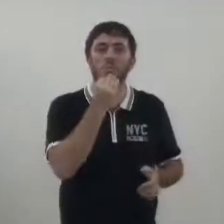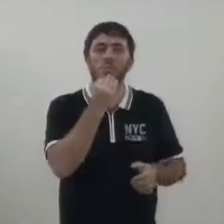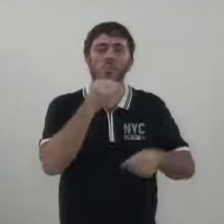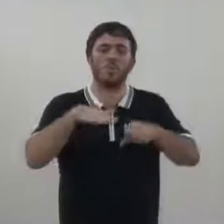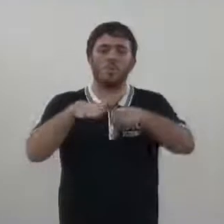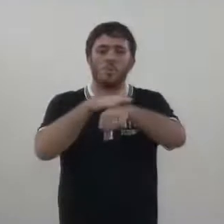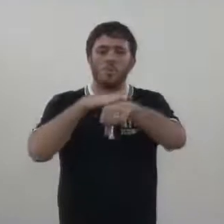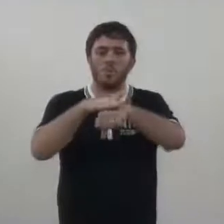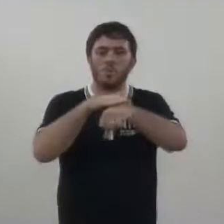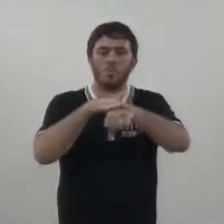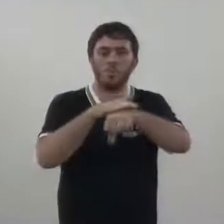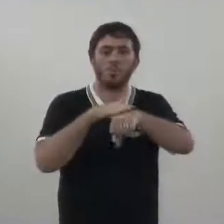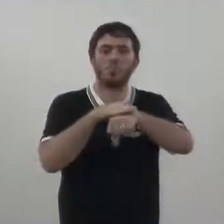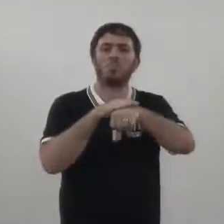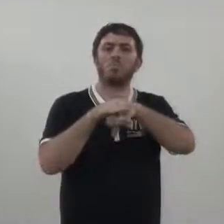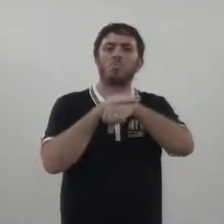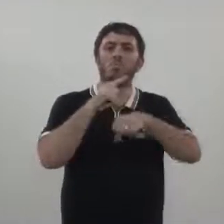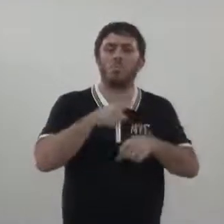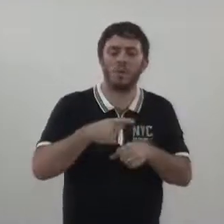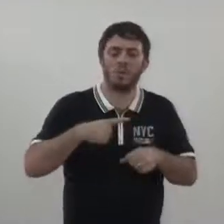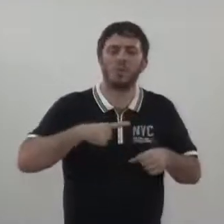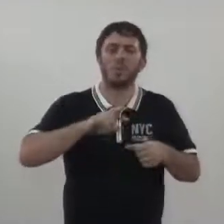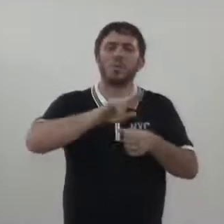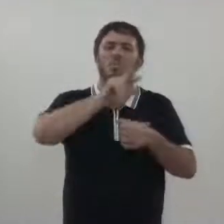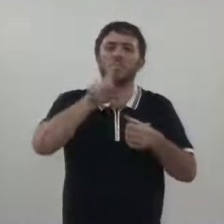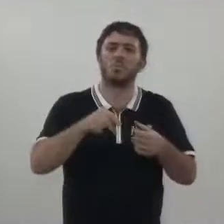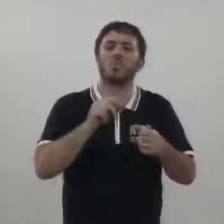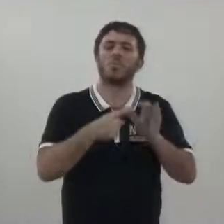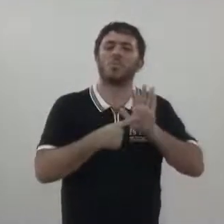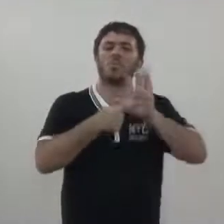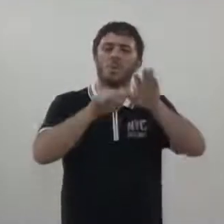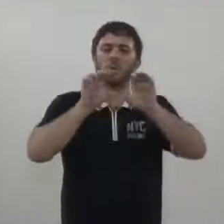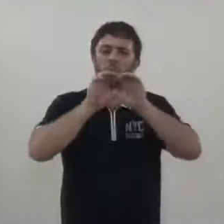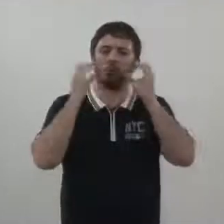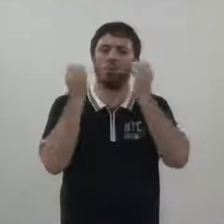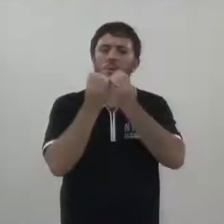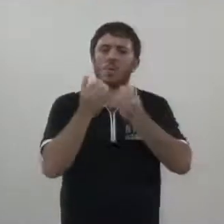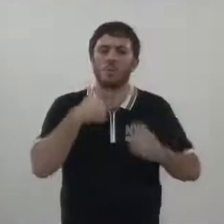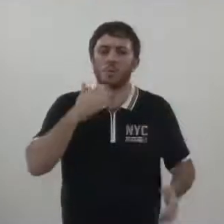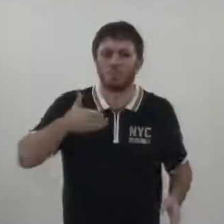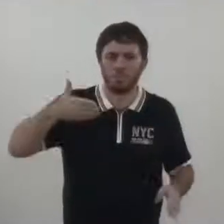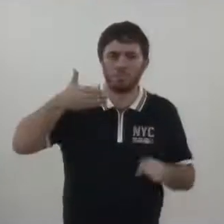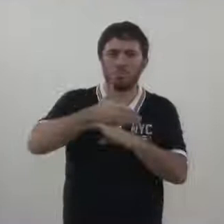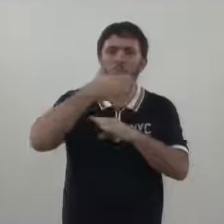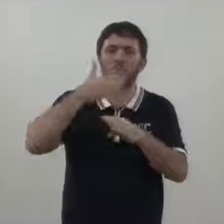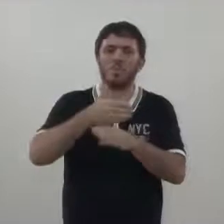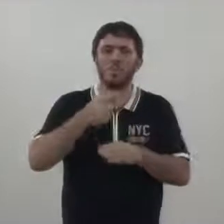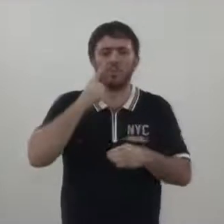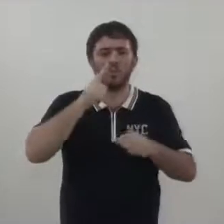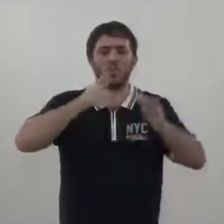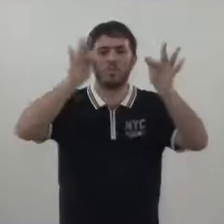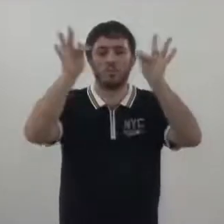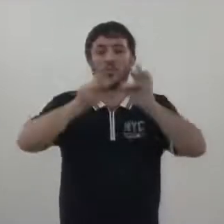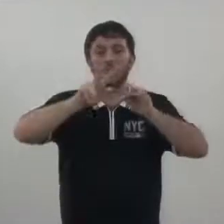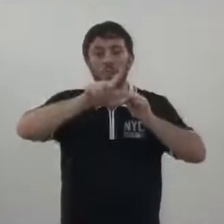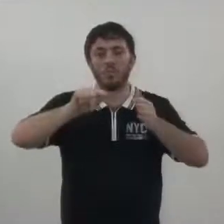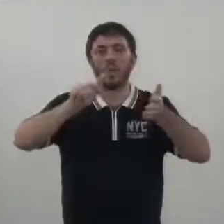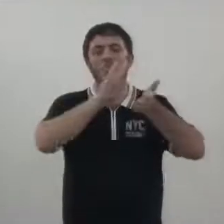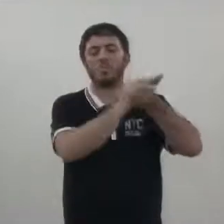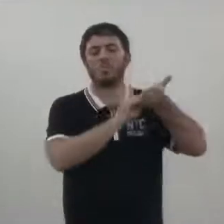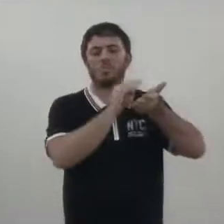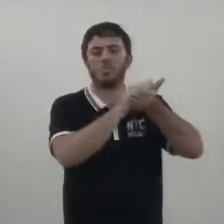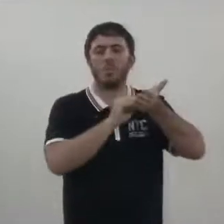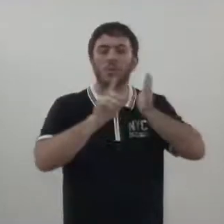pessoa experta no assunto, e por diversas vezes apresentou na Câmara e já participei também. Mas fiquei feliz em ouvir o senhor dizer que vai ser gravado, então eu estarei